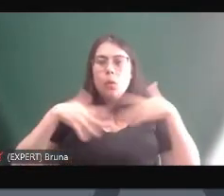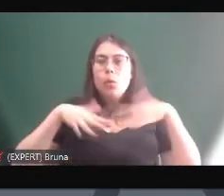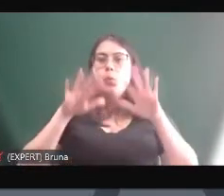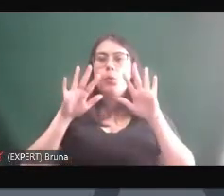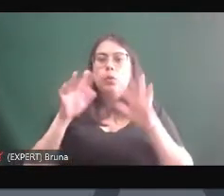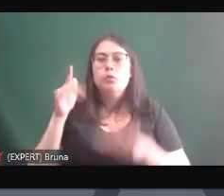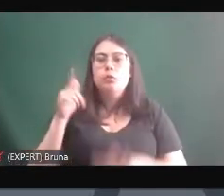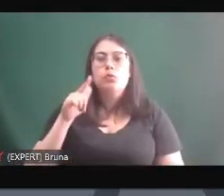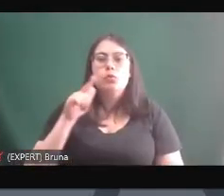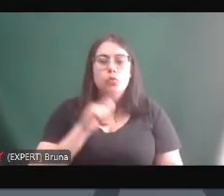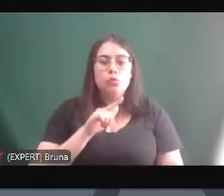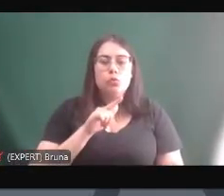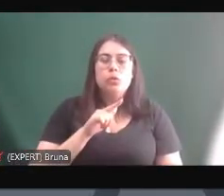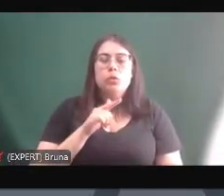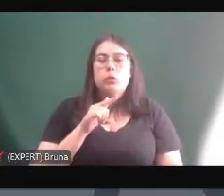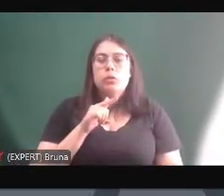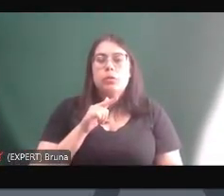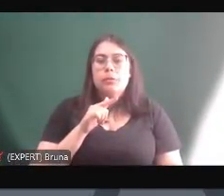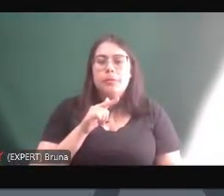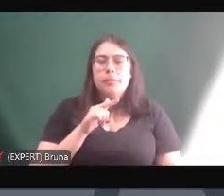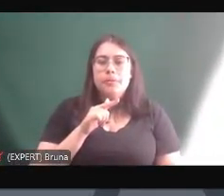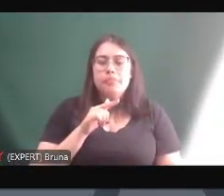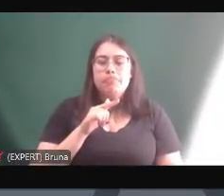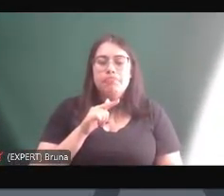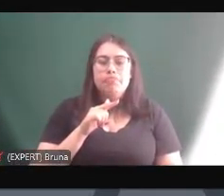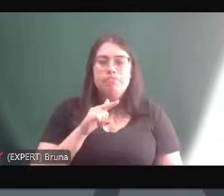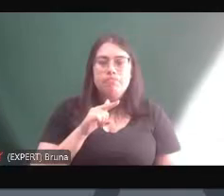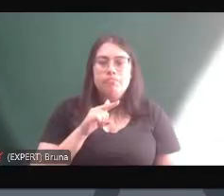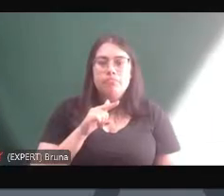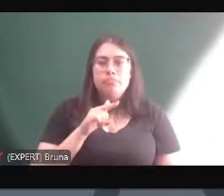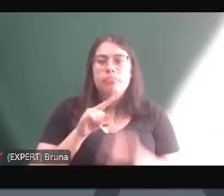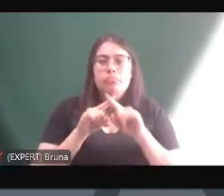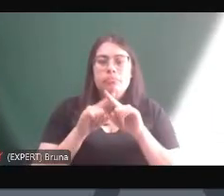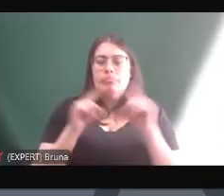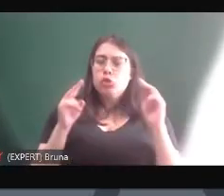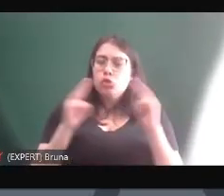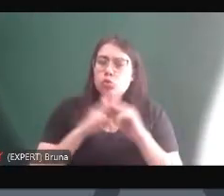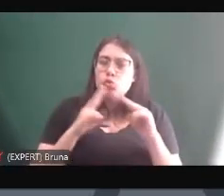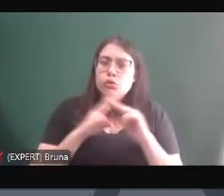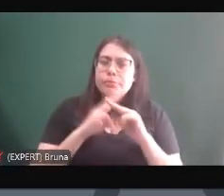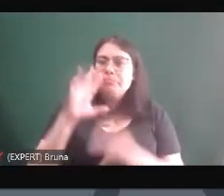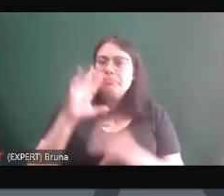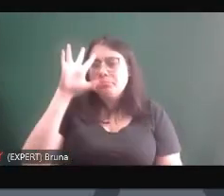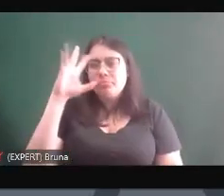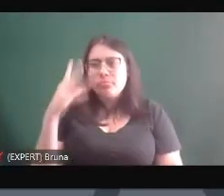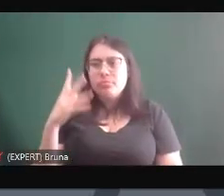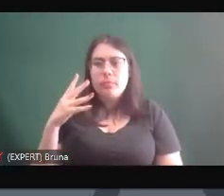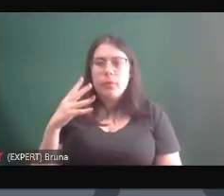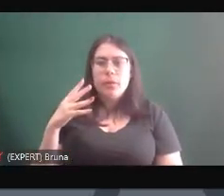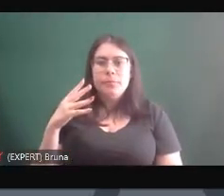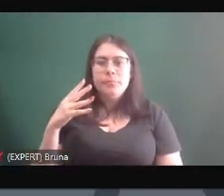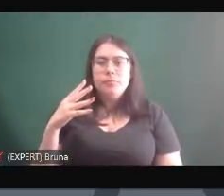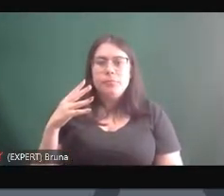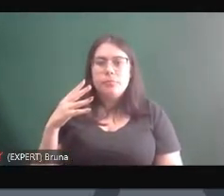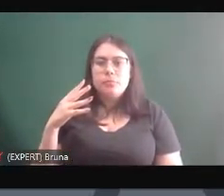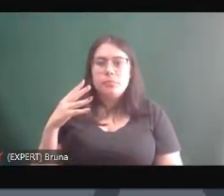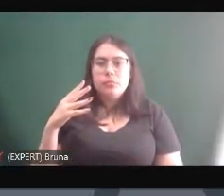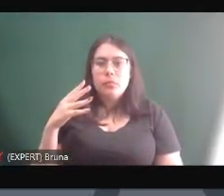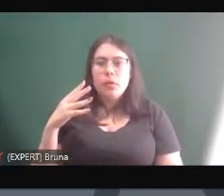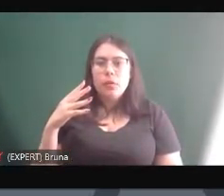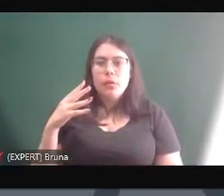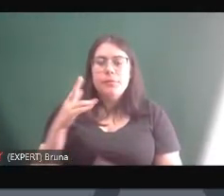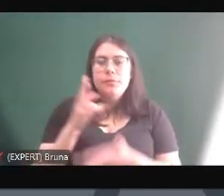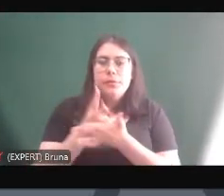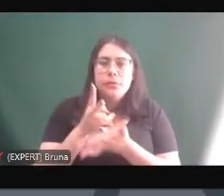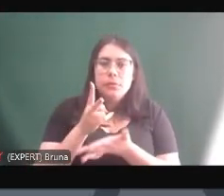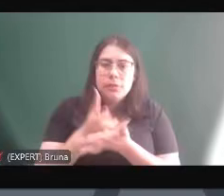civilizada entre elas né mas existiam questões urgentes acontecendo sobre as quais sempre a direita de